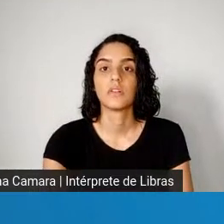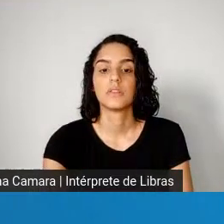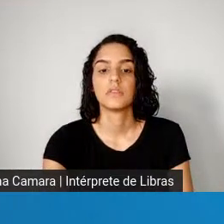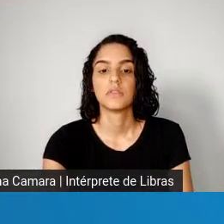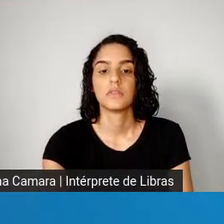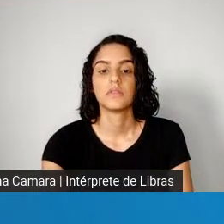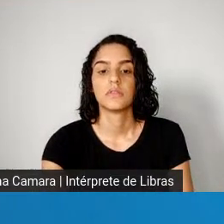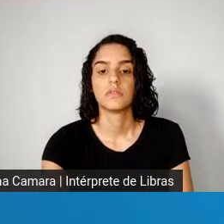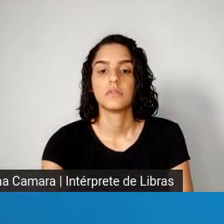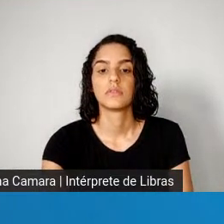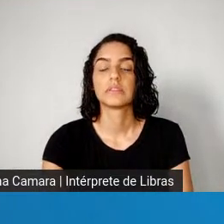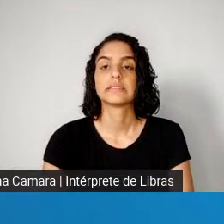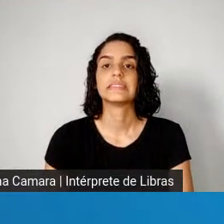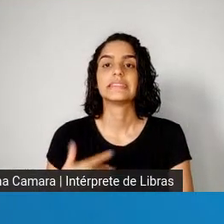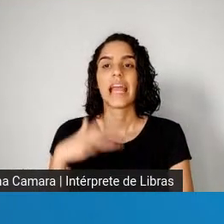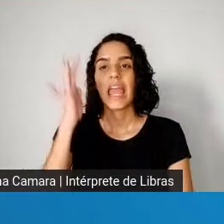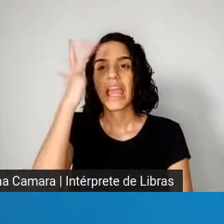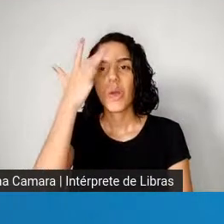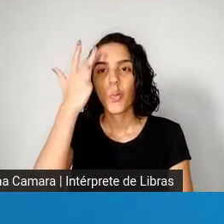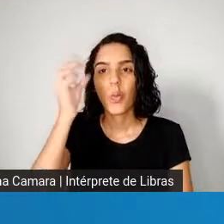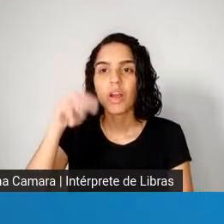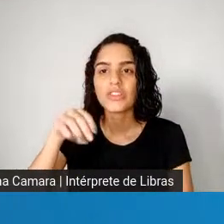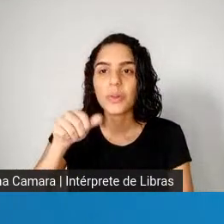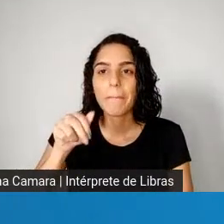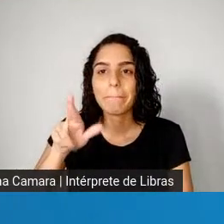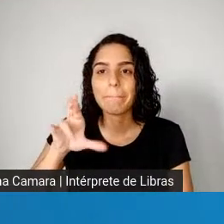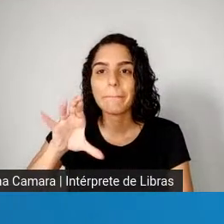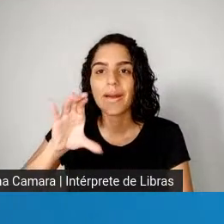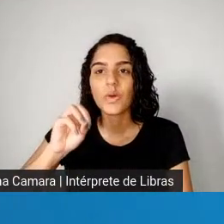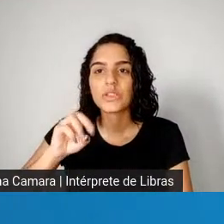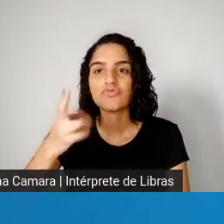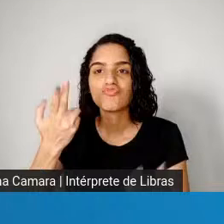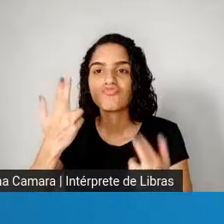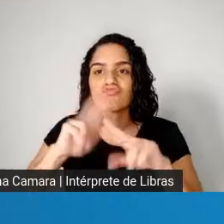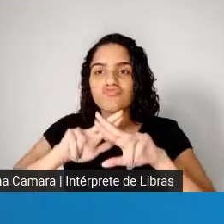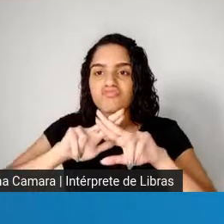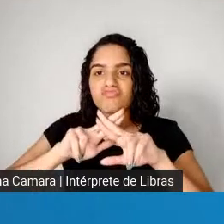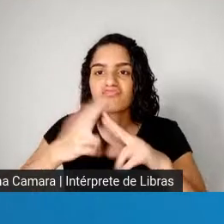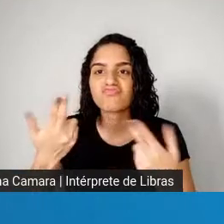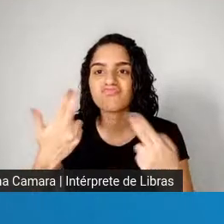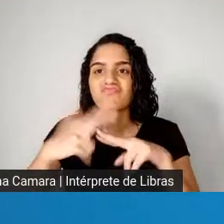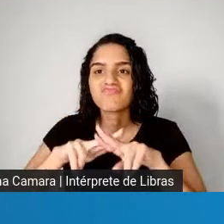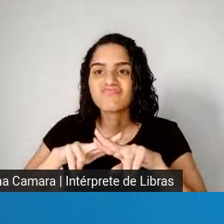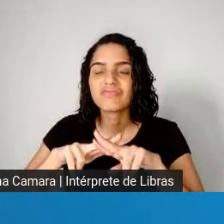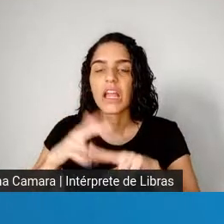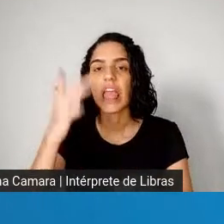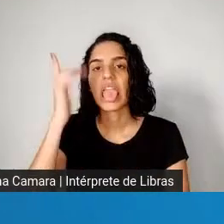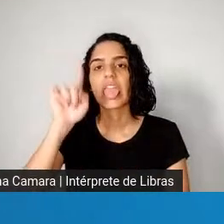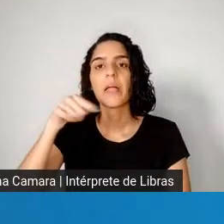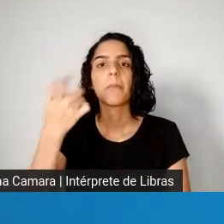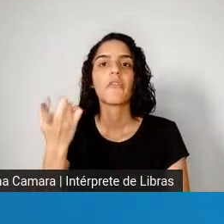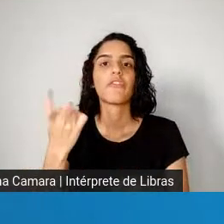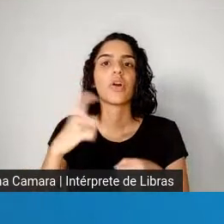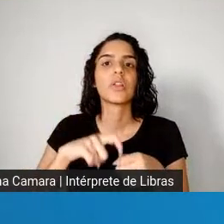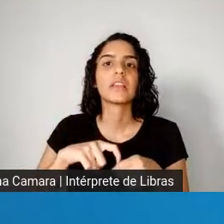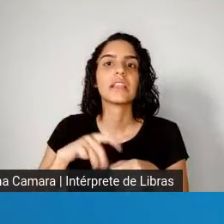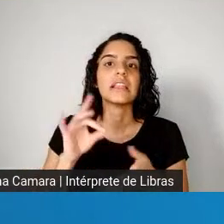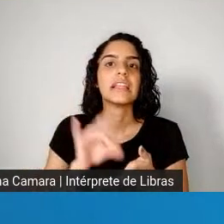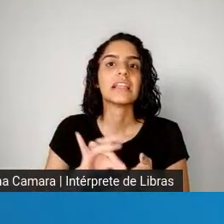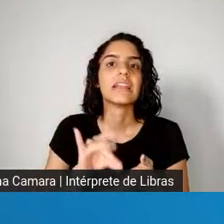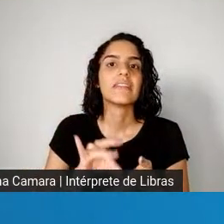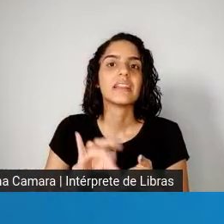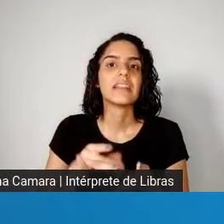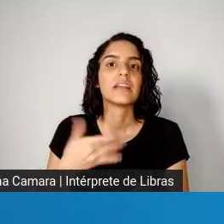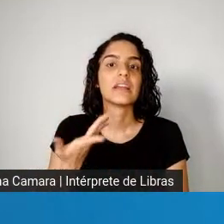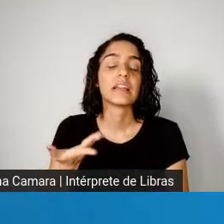Bem, gente, eu acho que o Maurício, que o Maurício congelou, mas ele já vai voltar, né? Na realidade, eu já vou dizer, ele entende muito,